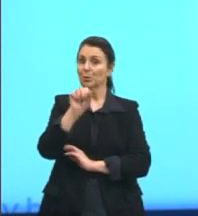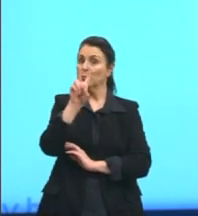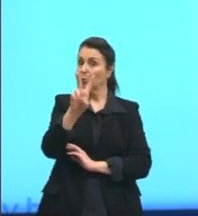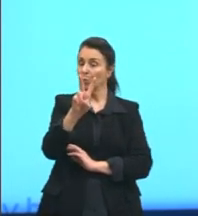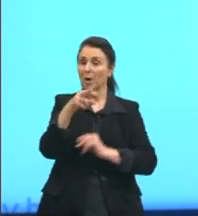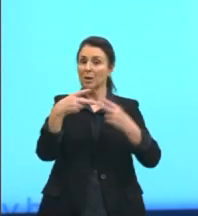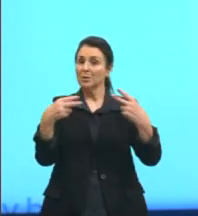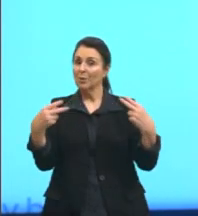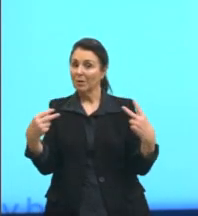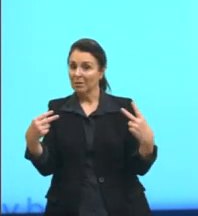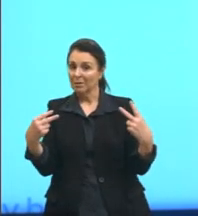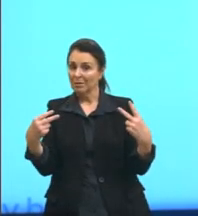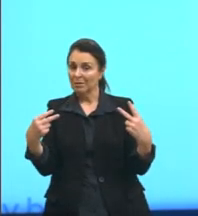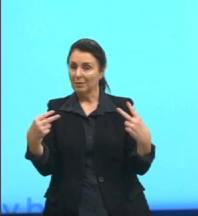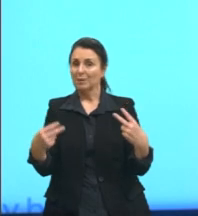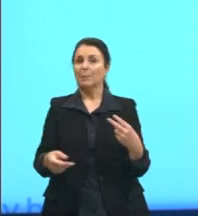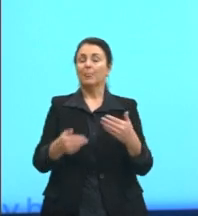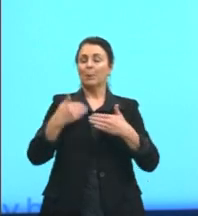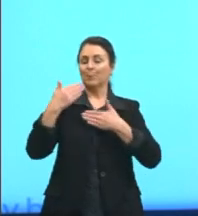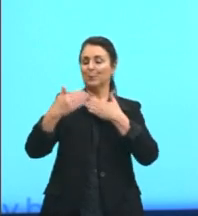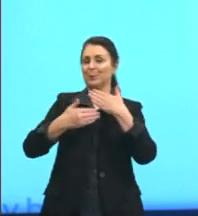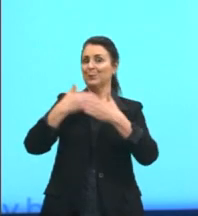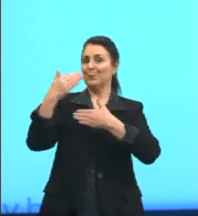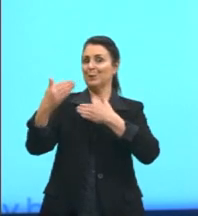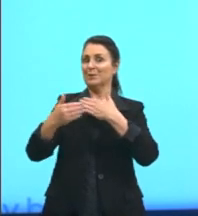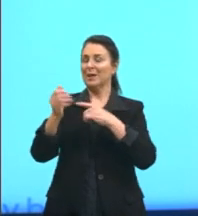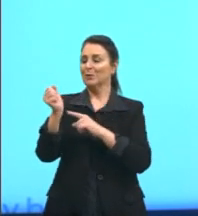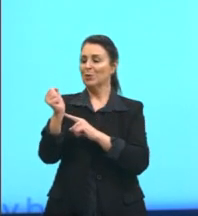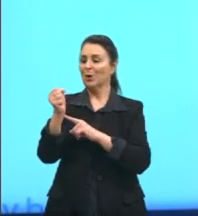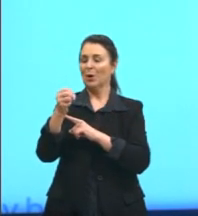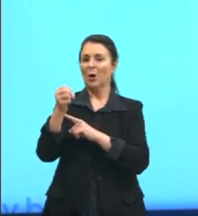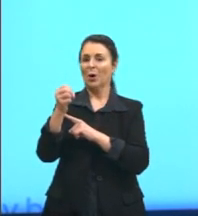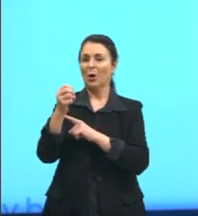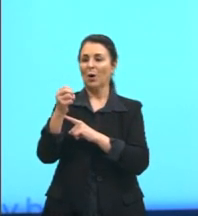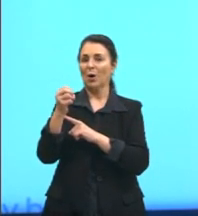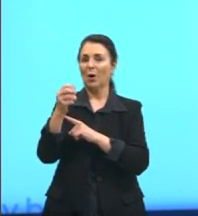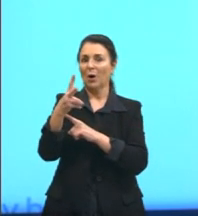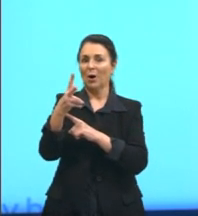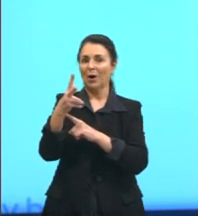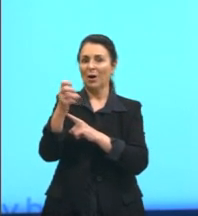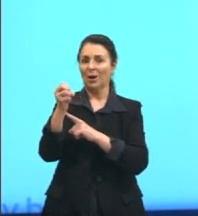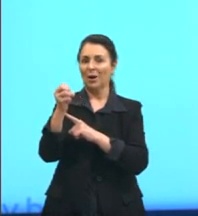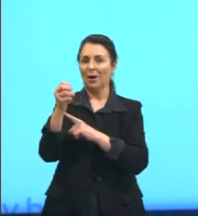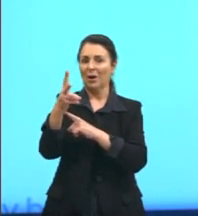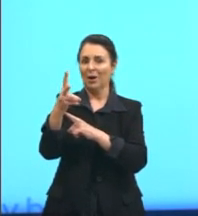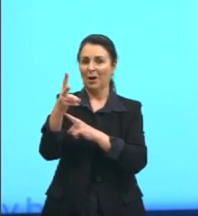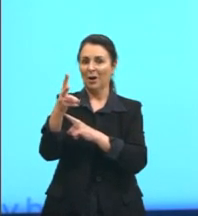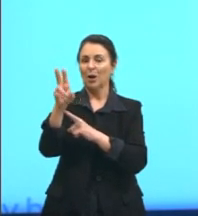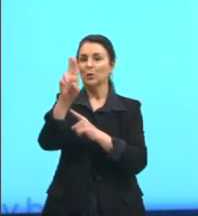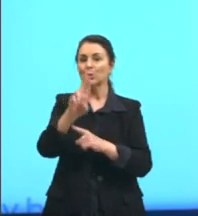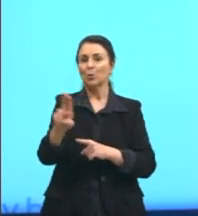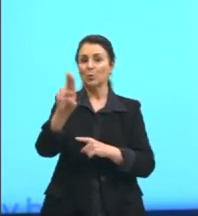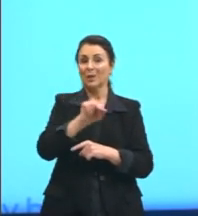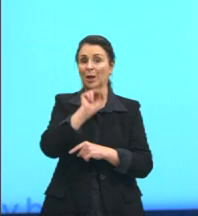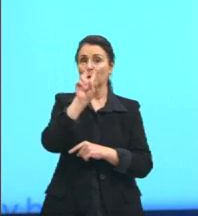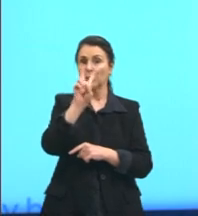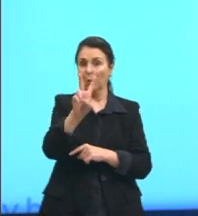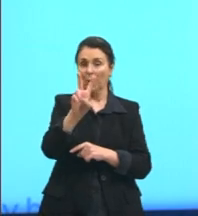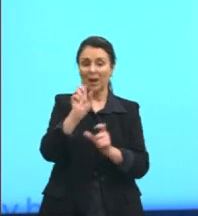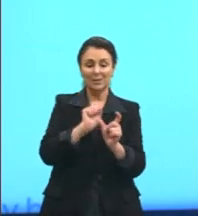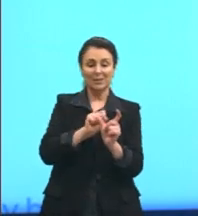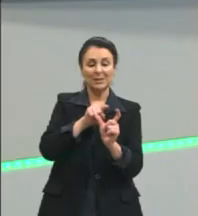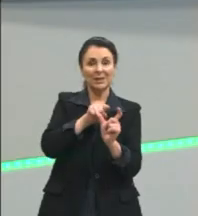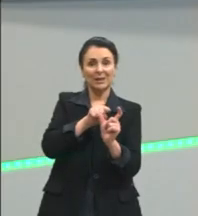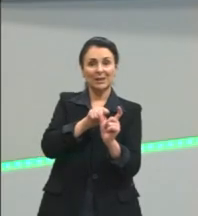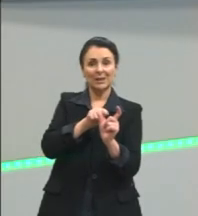Então, o processo de dicotomia vai sempre acontecer. Quando eu pego dois elementos, dois termos, dois